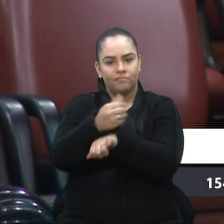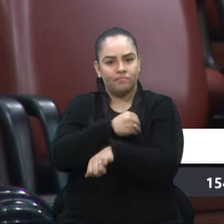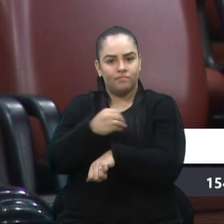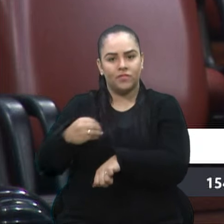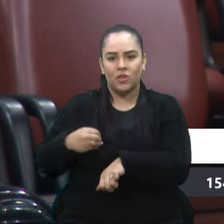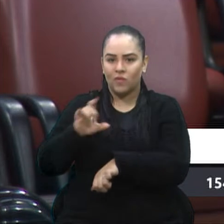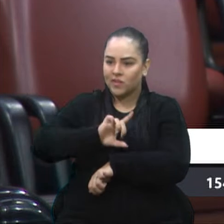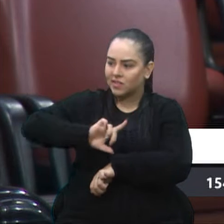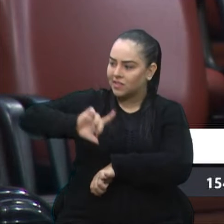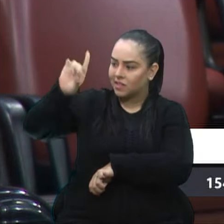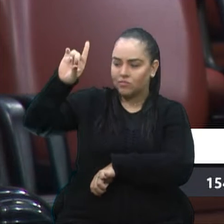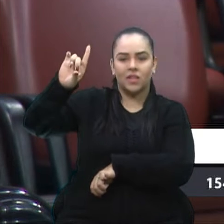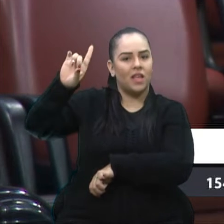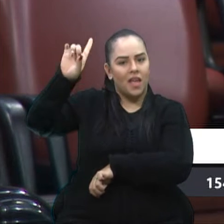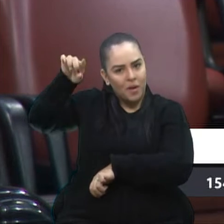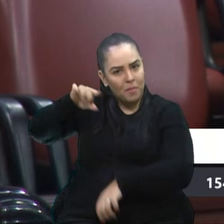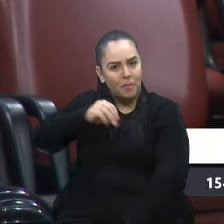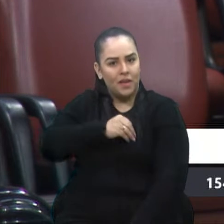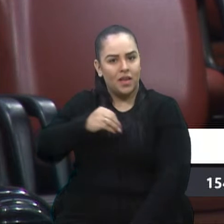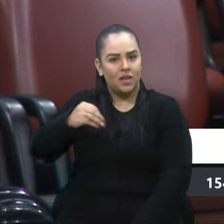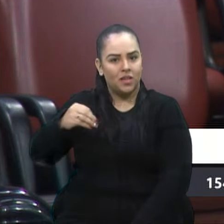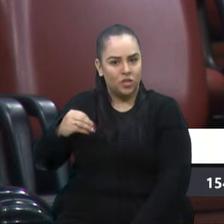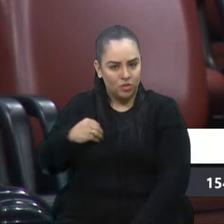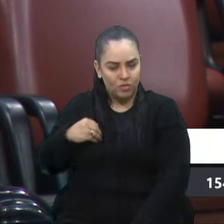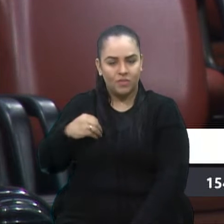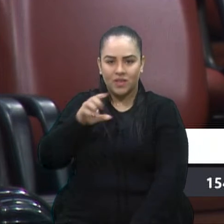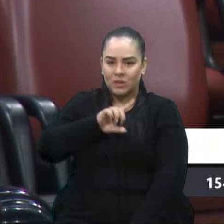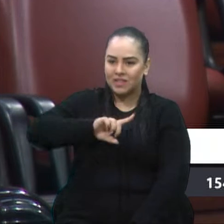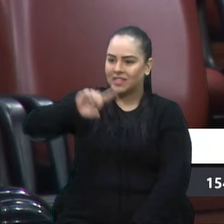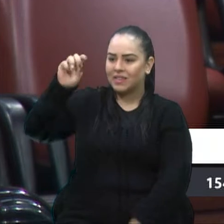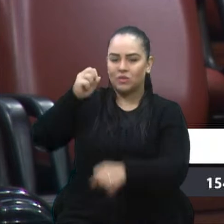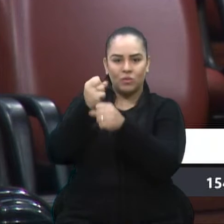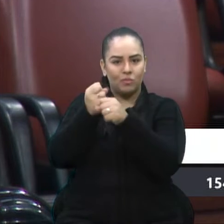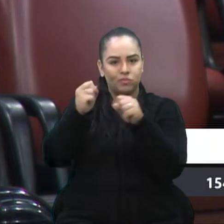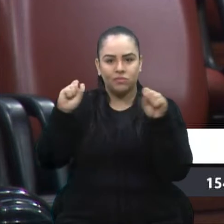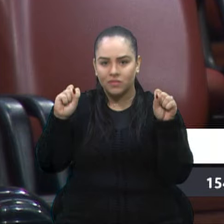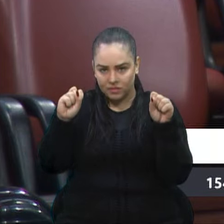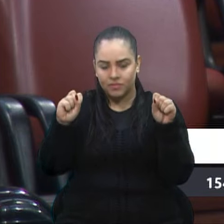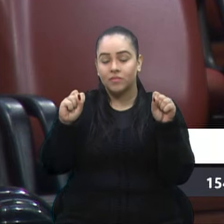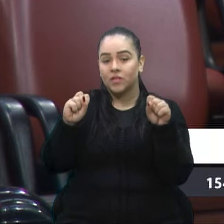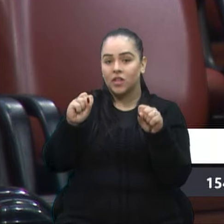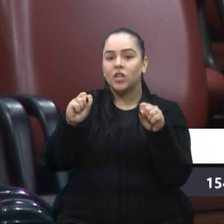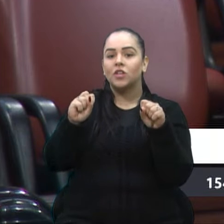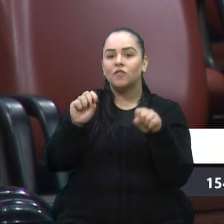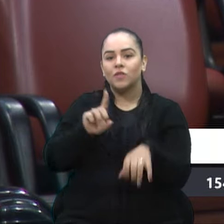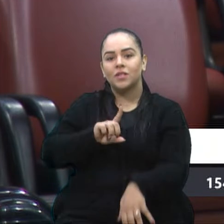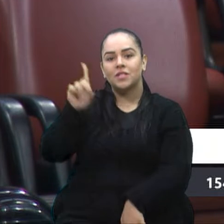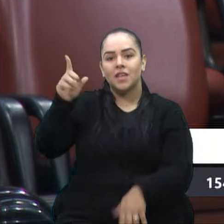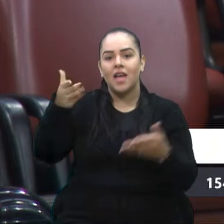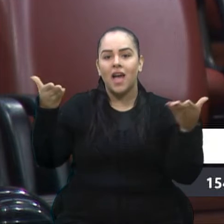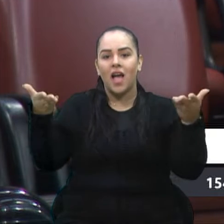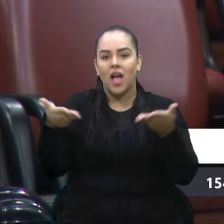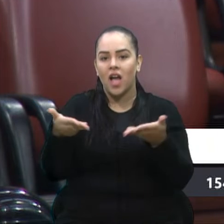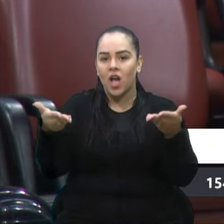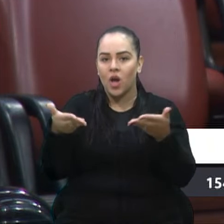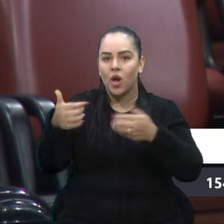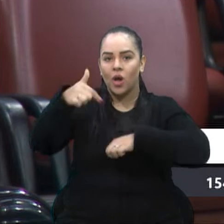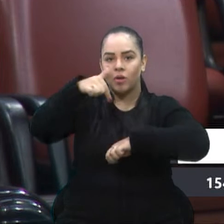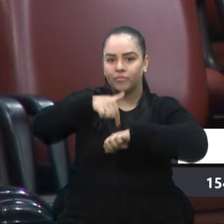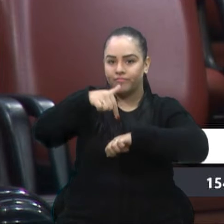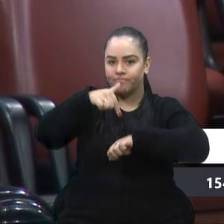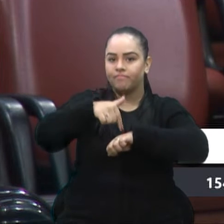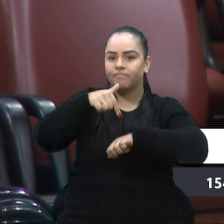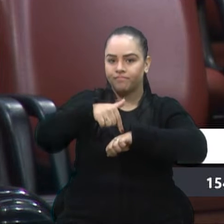médicos, o Deus do impossível. Meu Pai, que o Senhor possa agora, nesse exato momento,